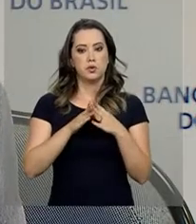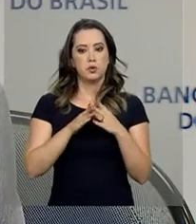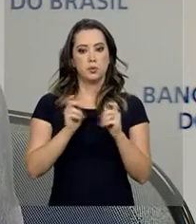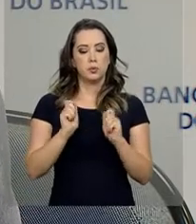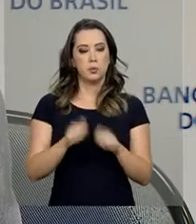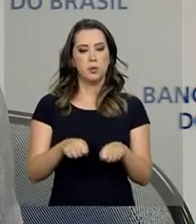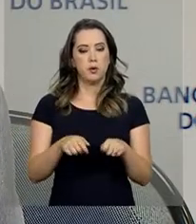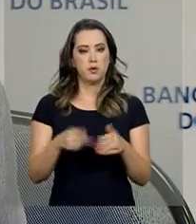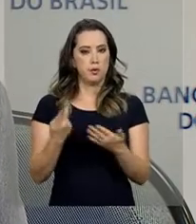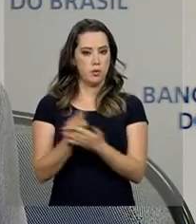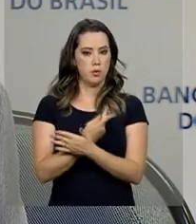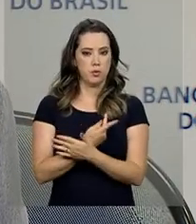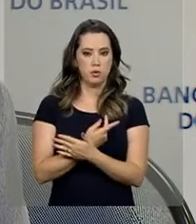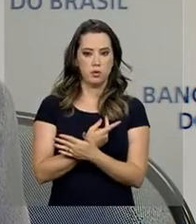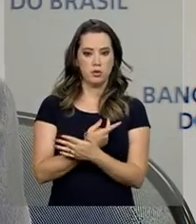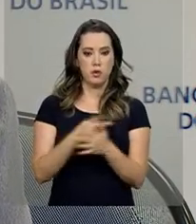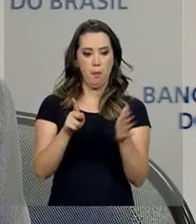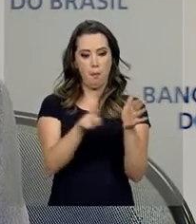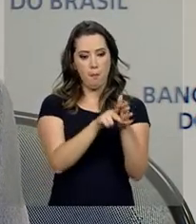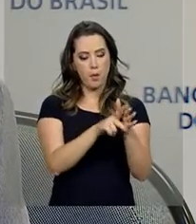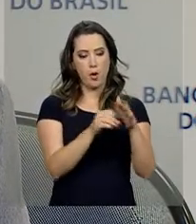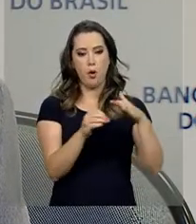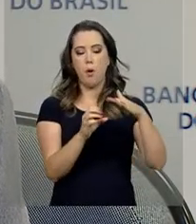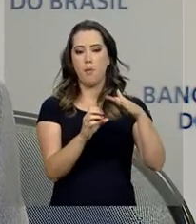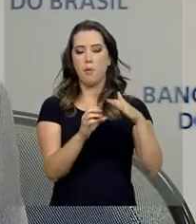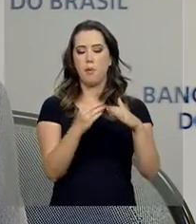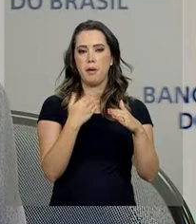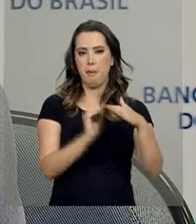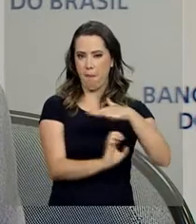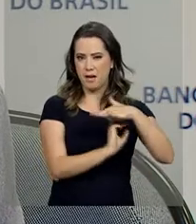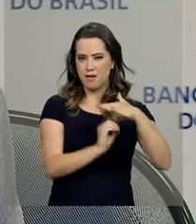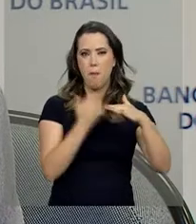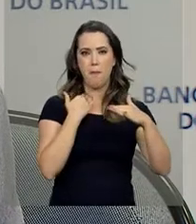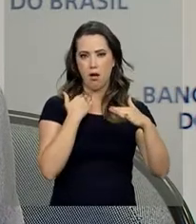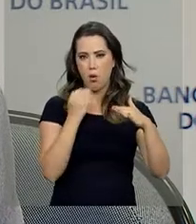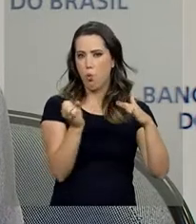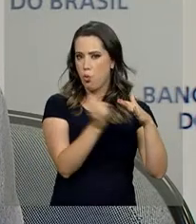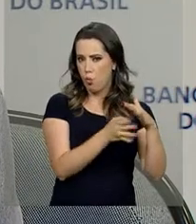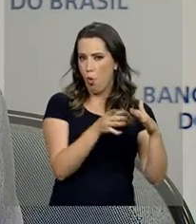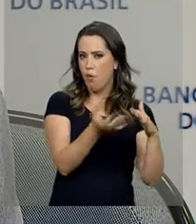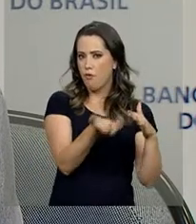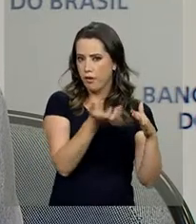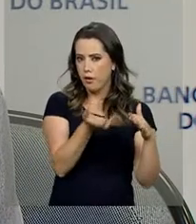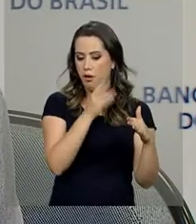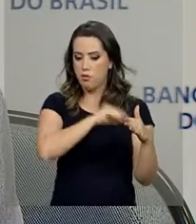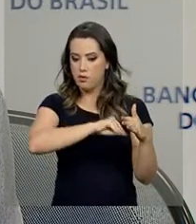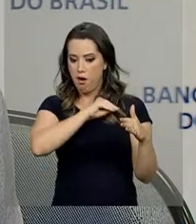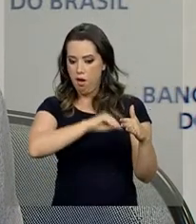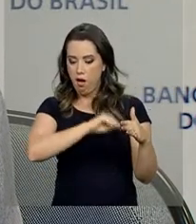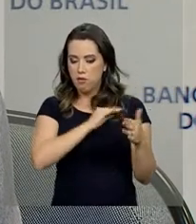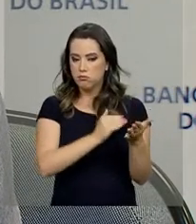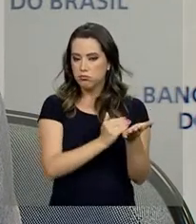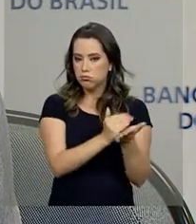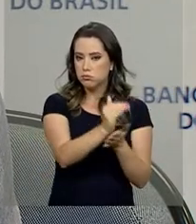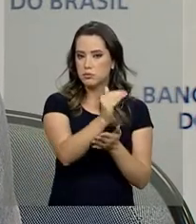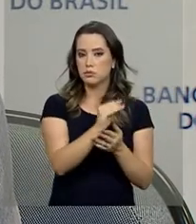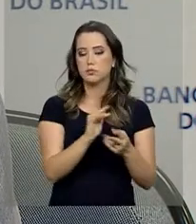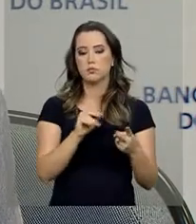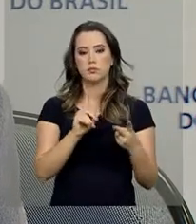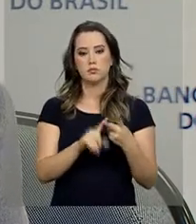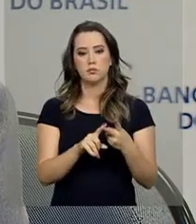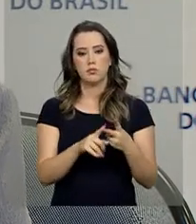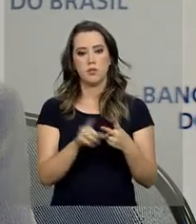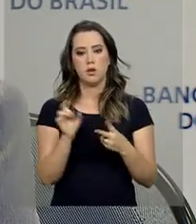feito por meio da instituição que o empregado quer manter o relacionamento,